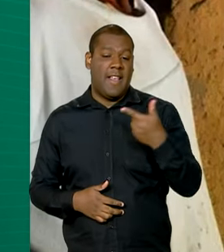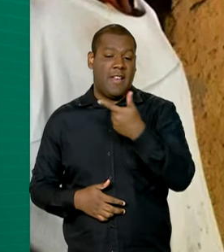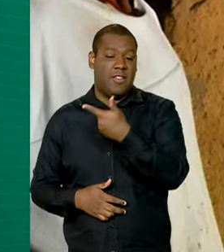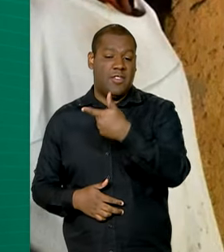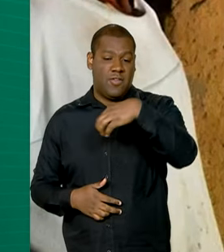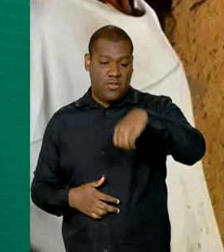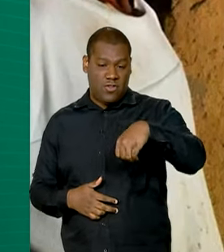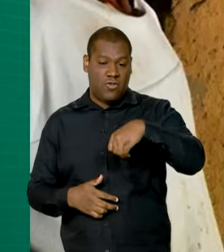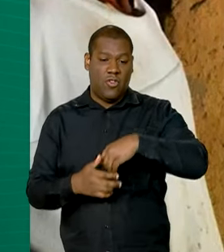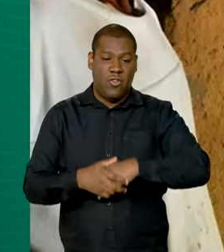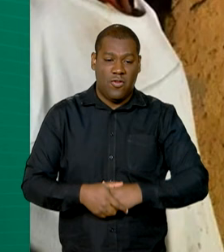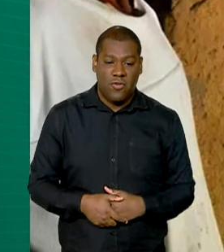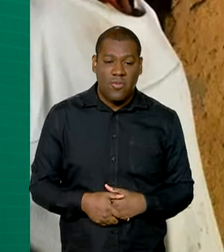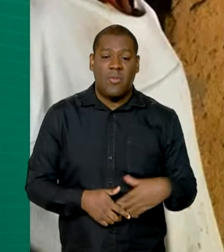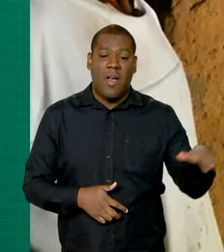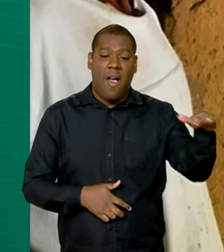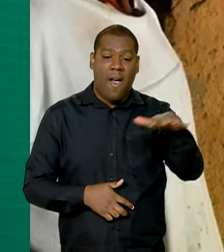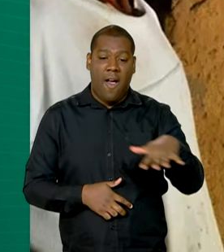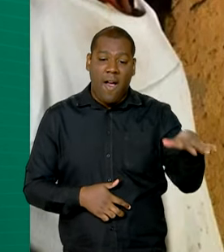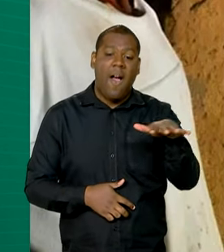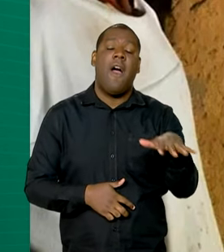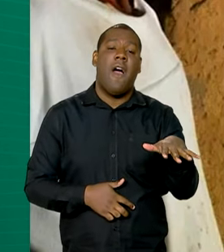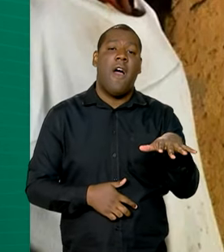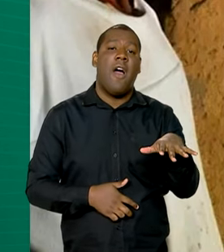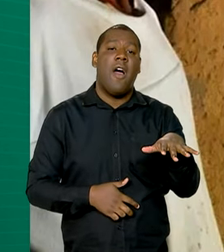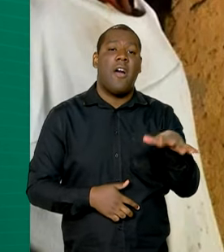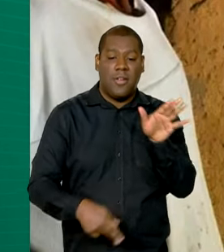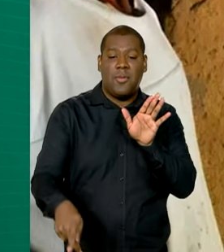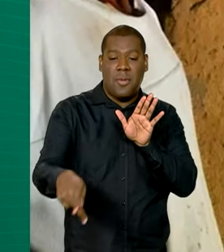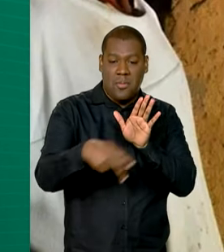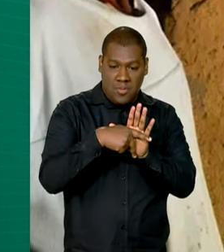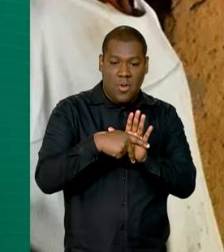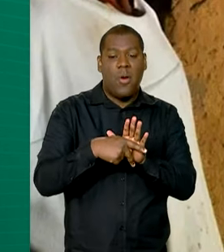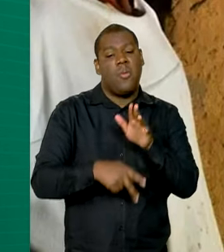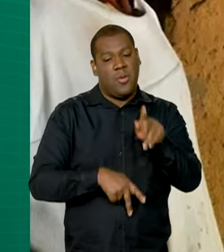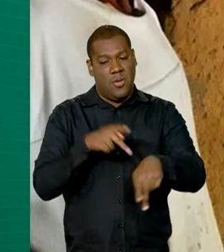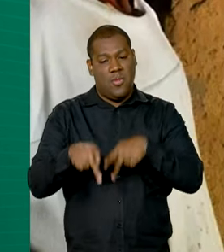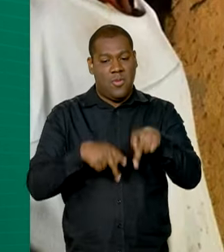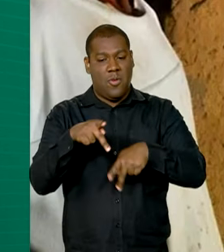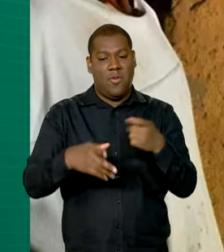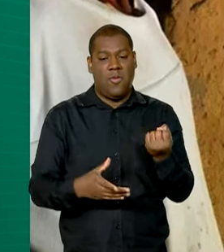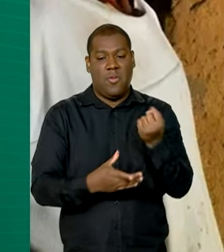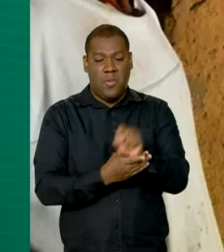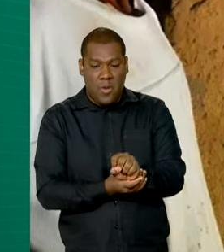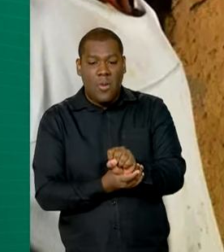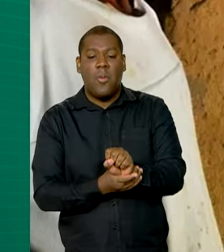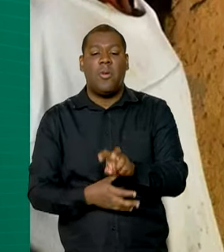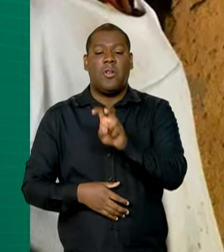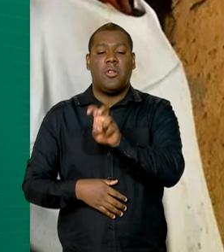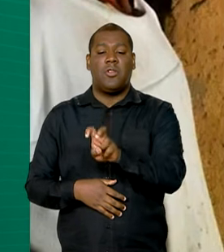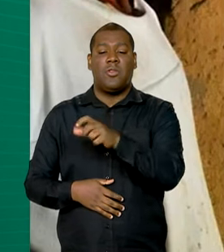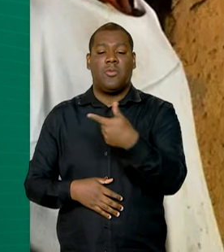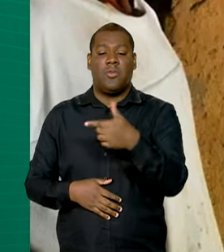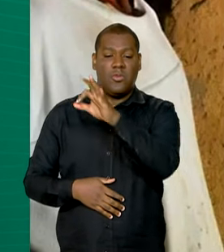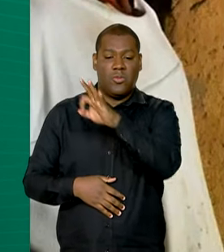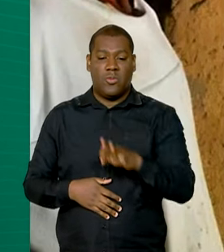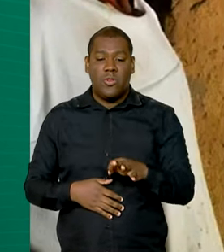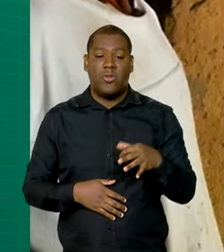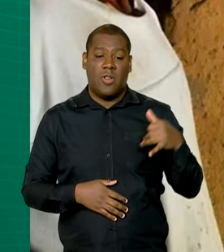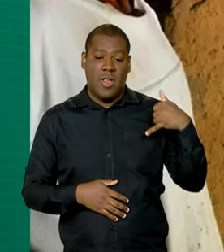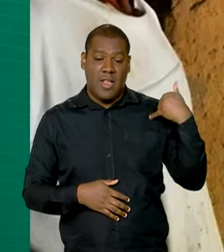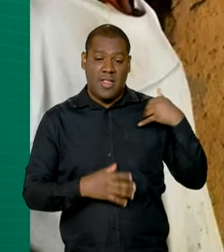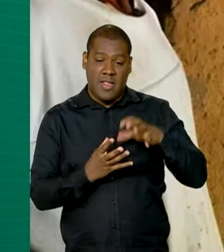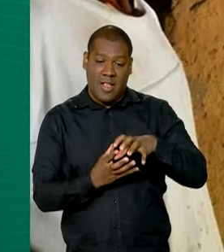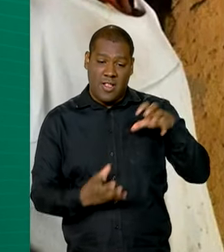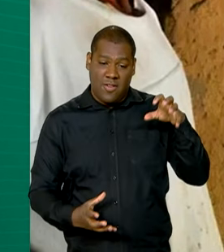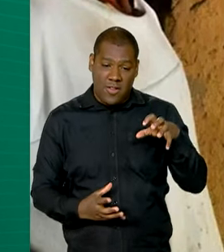territórios oficialmente delimitados é 52,6%. Enquanto os idosos com